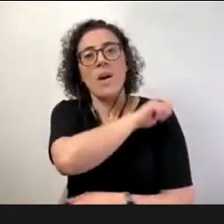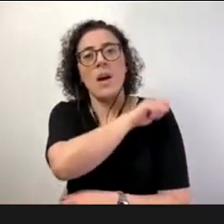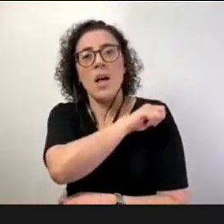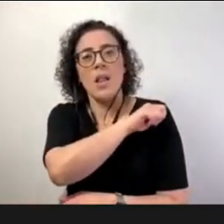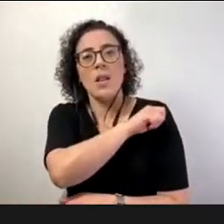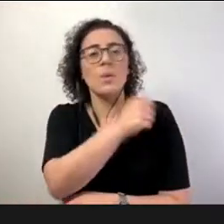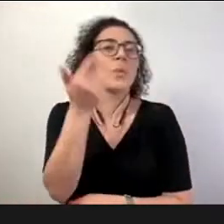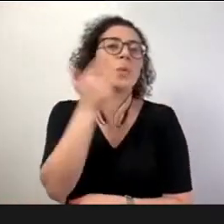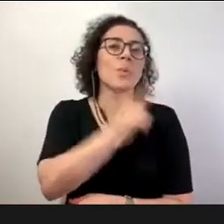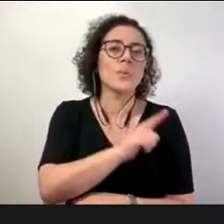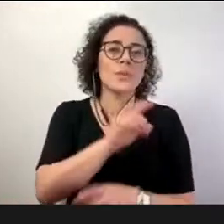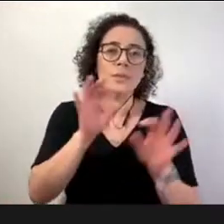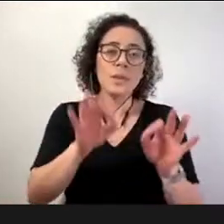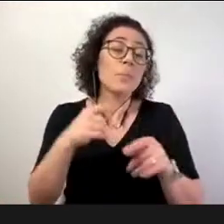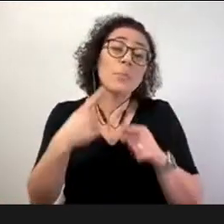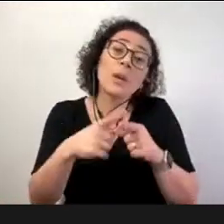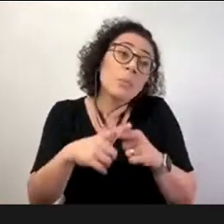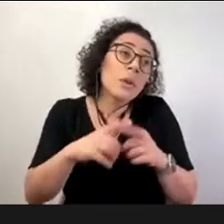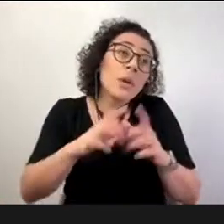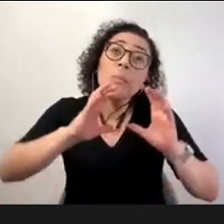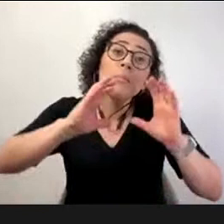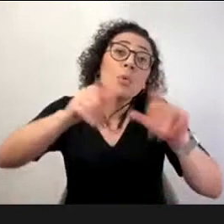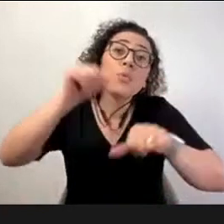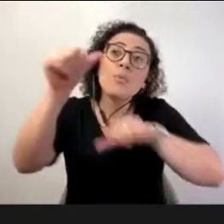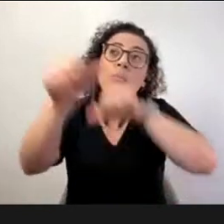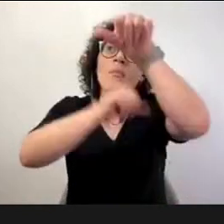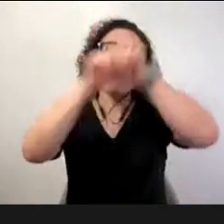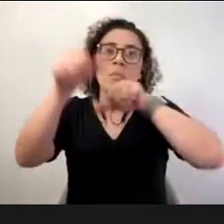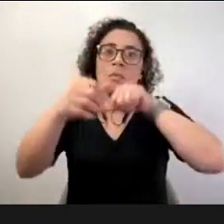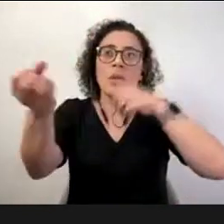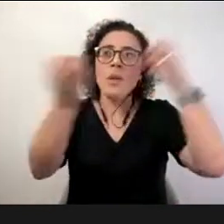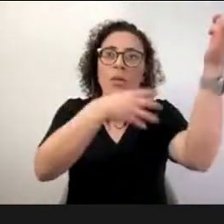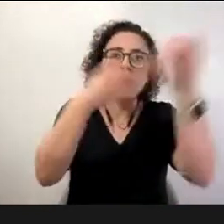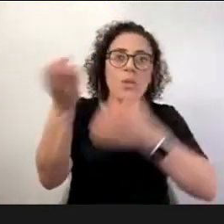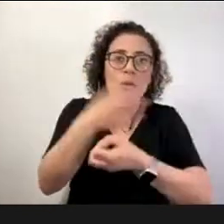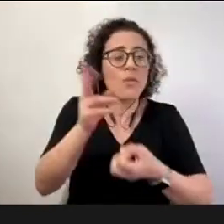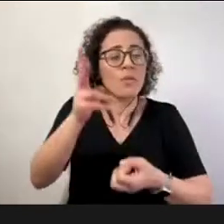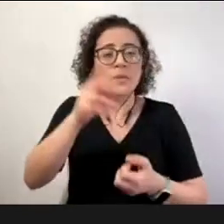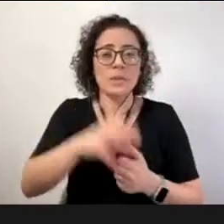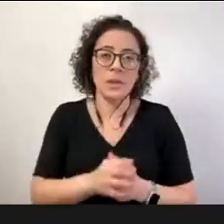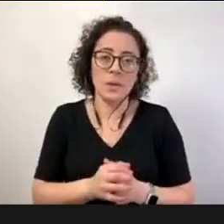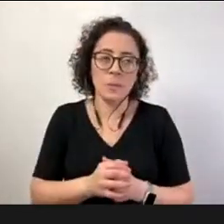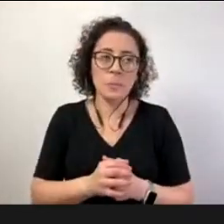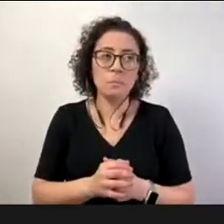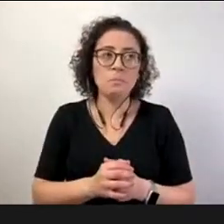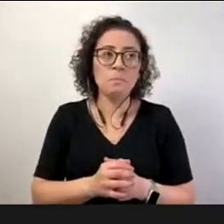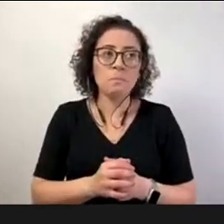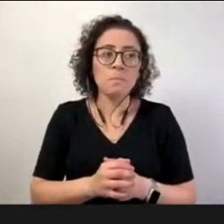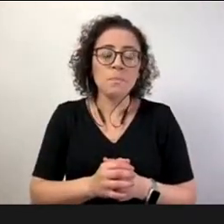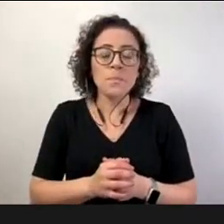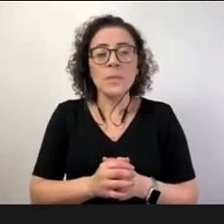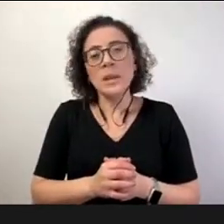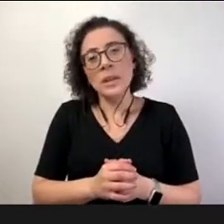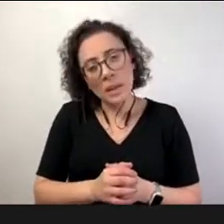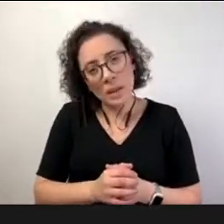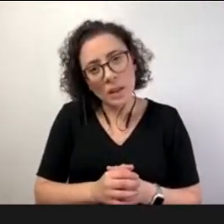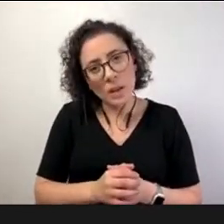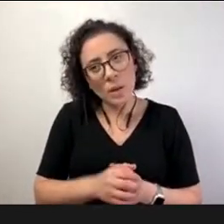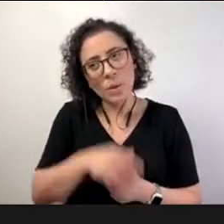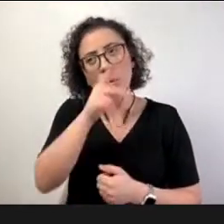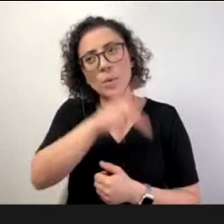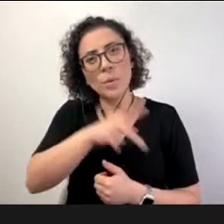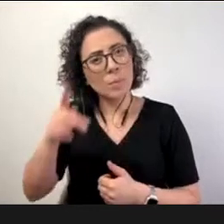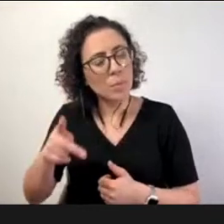mutável incerto né e acelerado tem novos papéis que os docentes passam a precisar ter né então ele deixa de ser